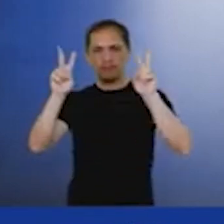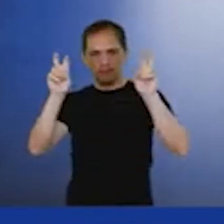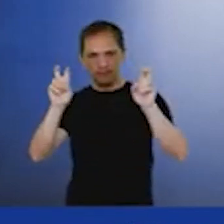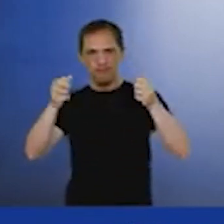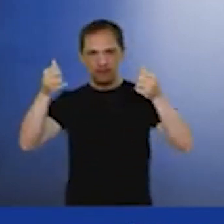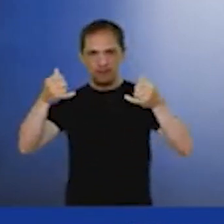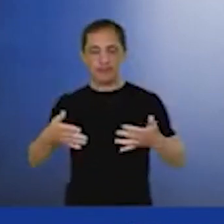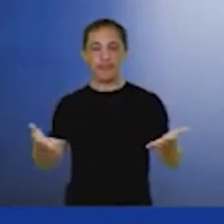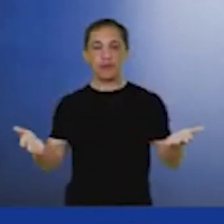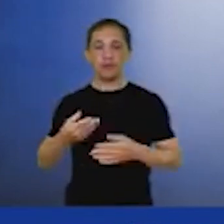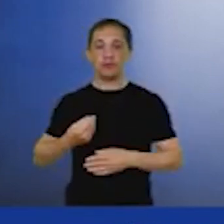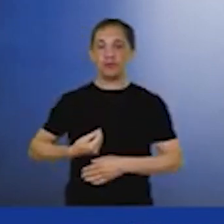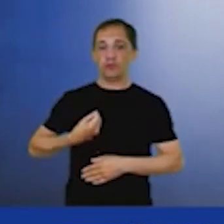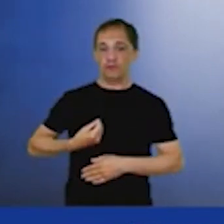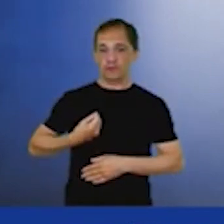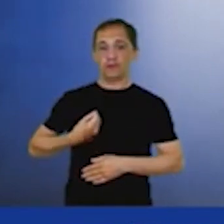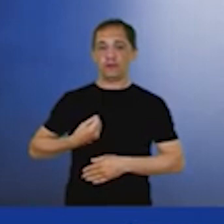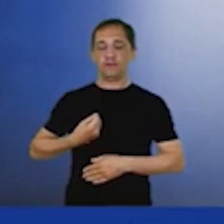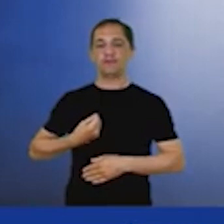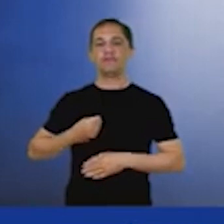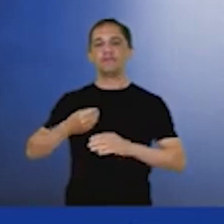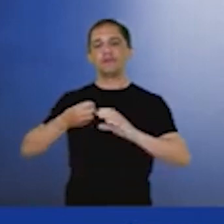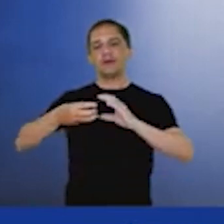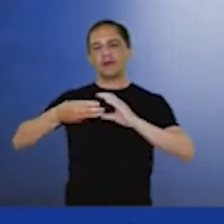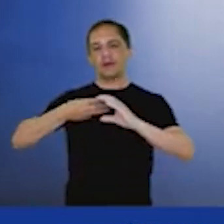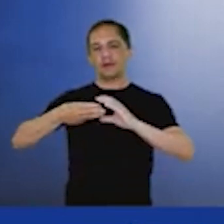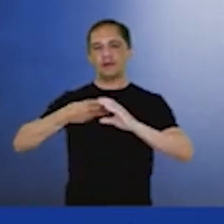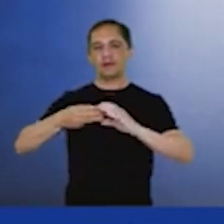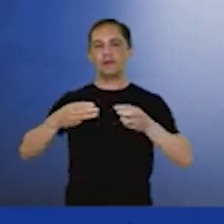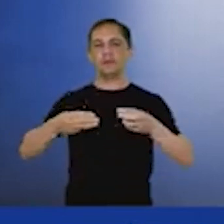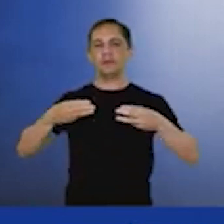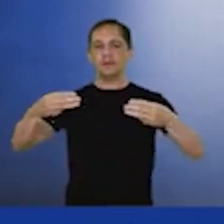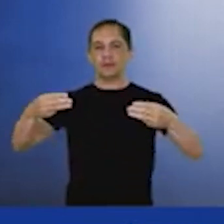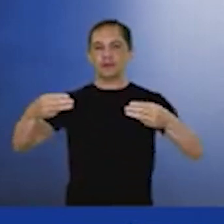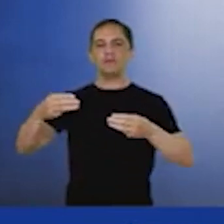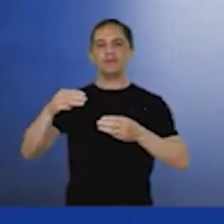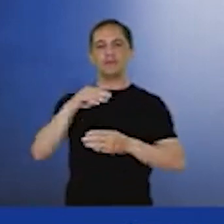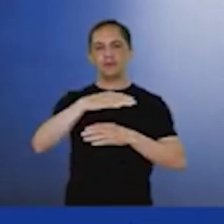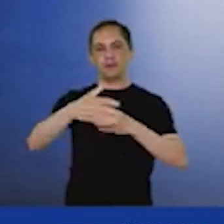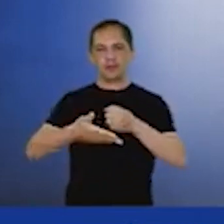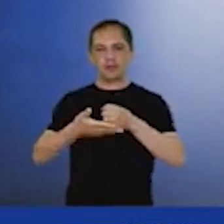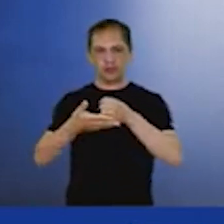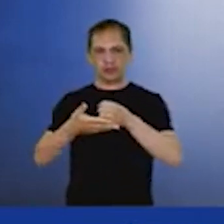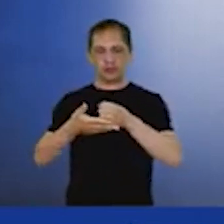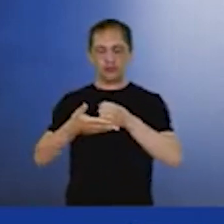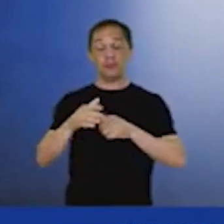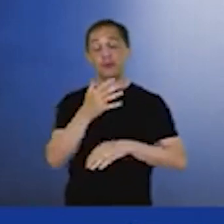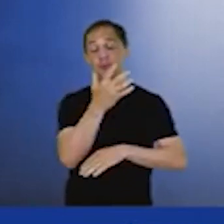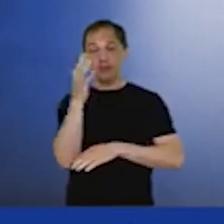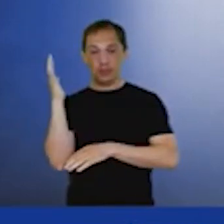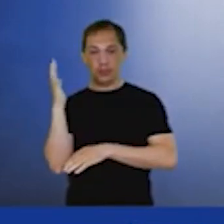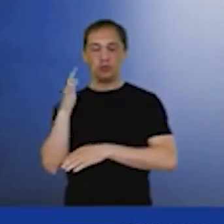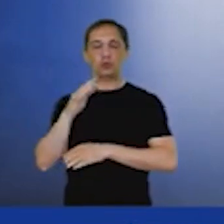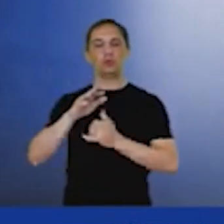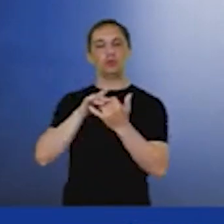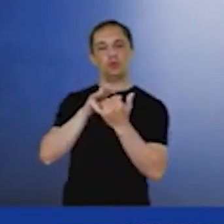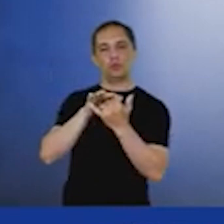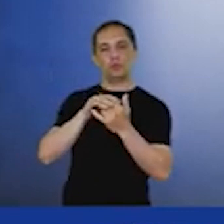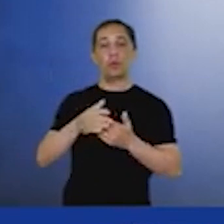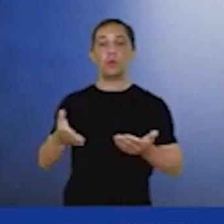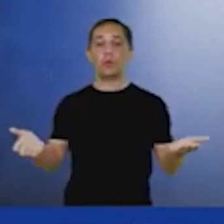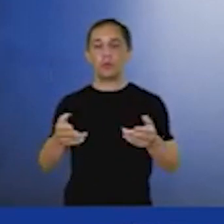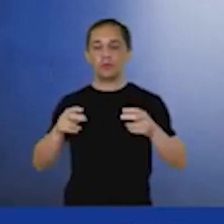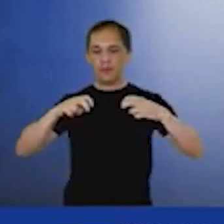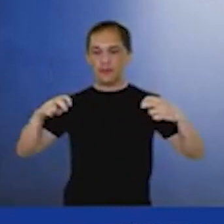ao vivo no canal do Ministério do Meio Ambiente no YouTube. E para o primeiro painel de hoje no estúdio em